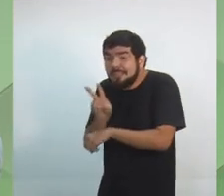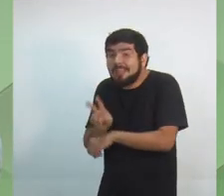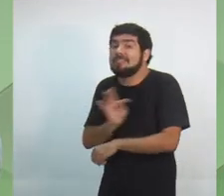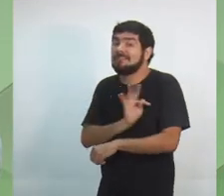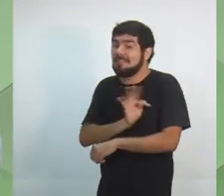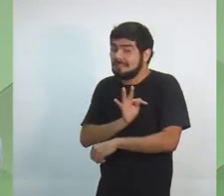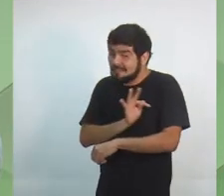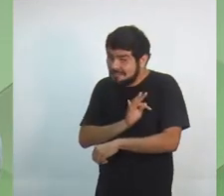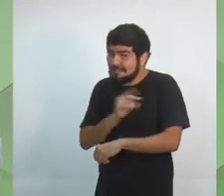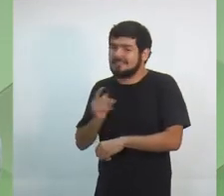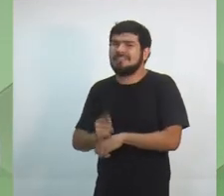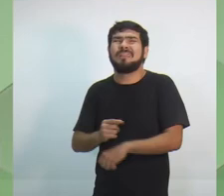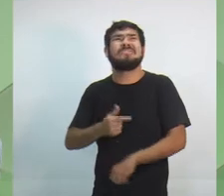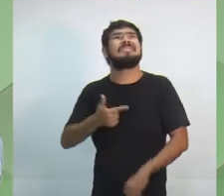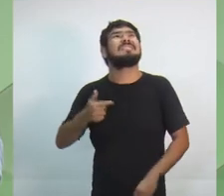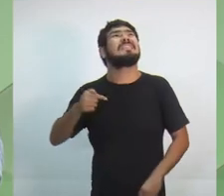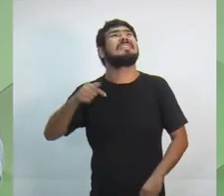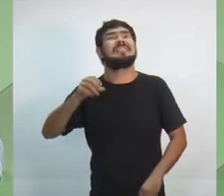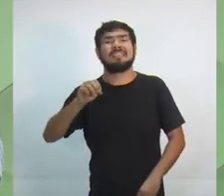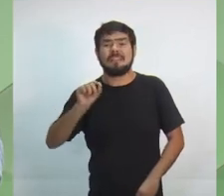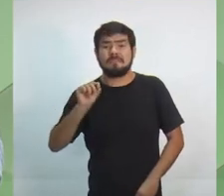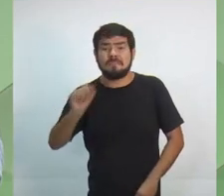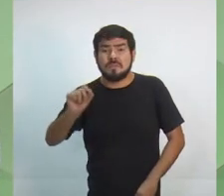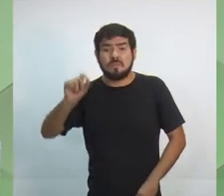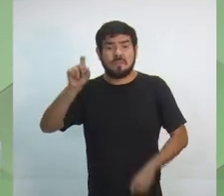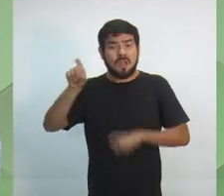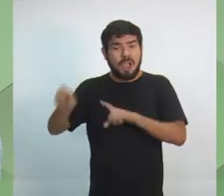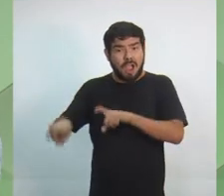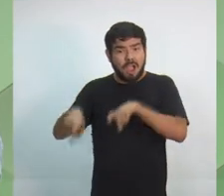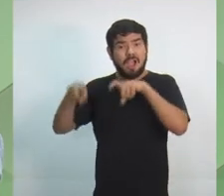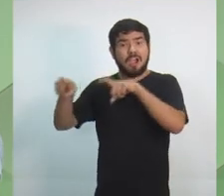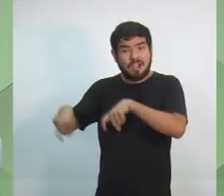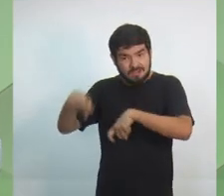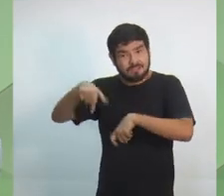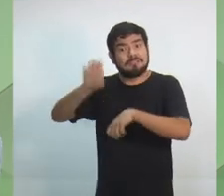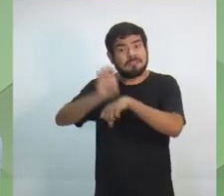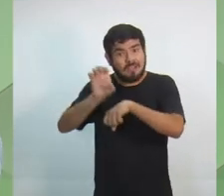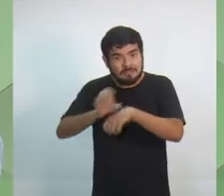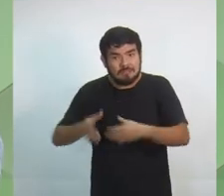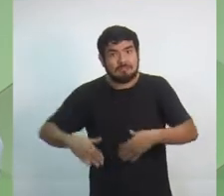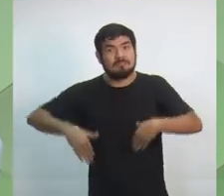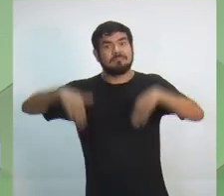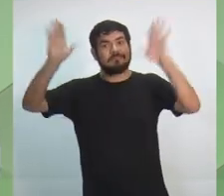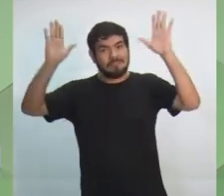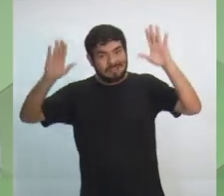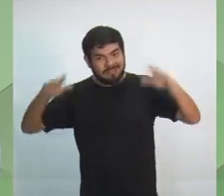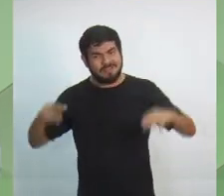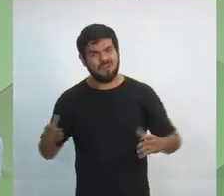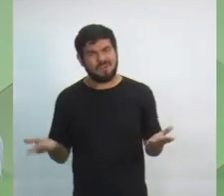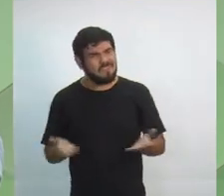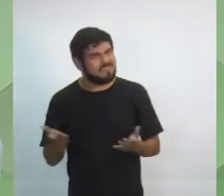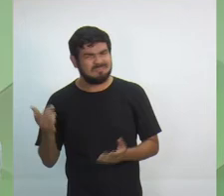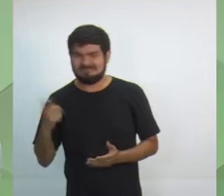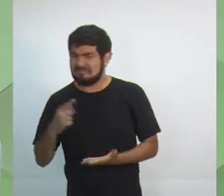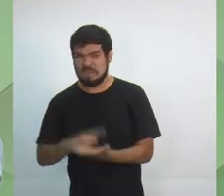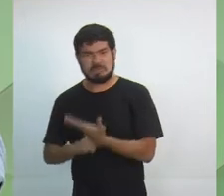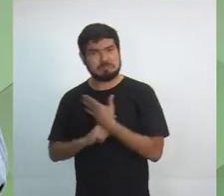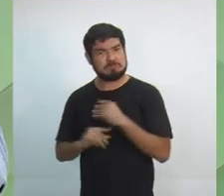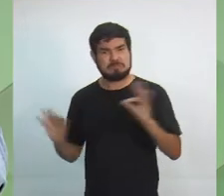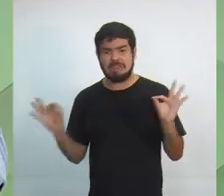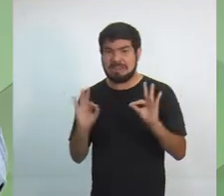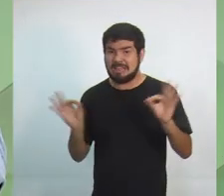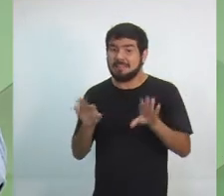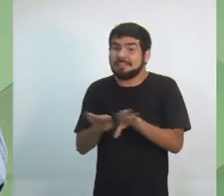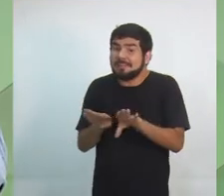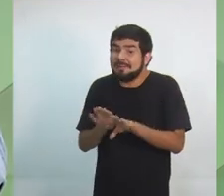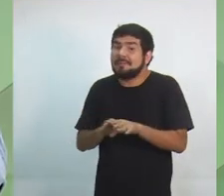270 mil agricultores do estado do Amazonas. Hoje, menos da metade tem esse suporte. Paralelo a isso, vamos